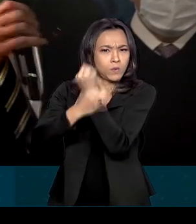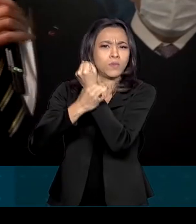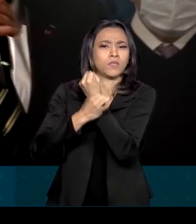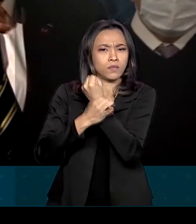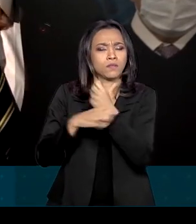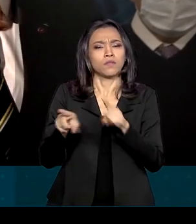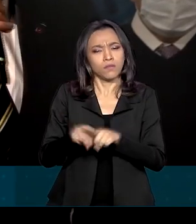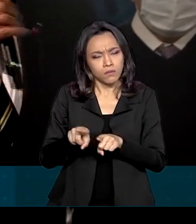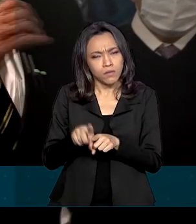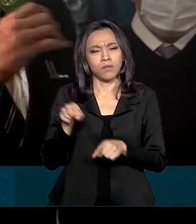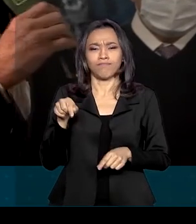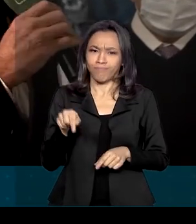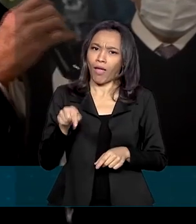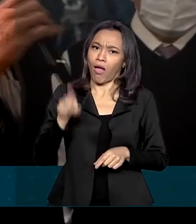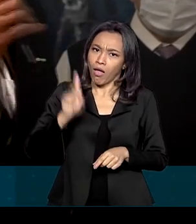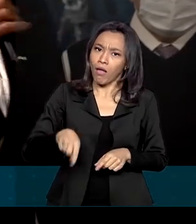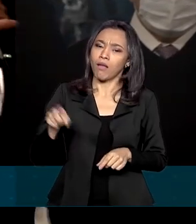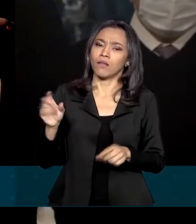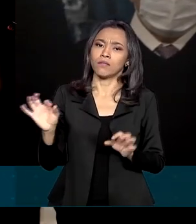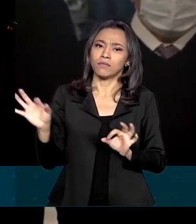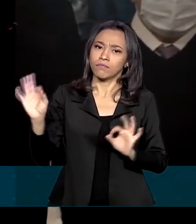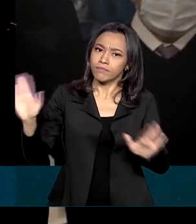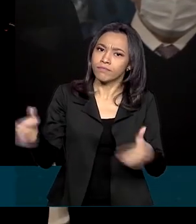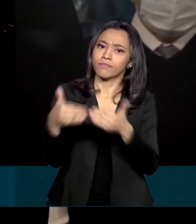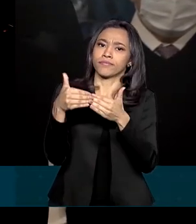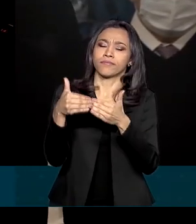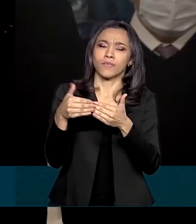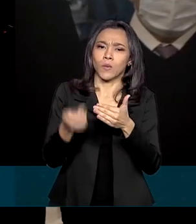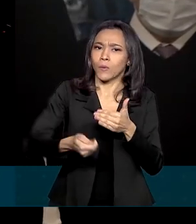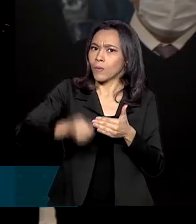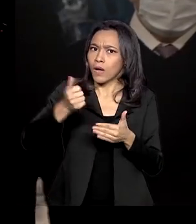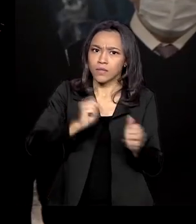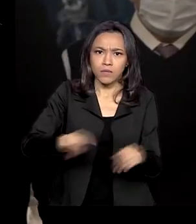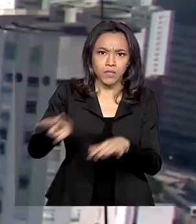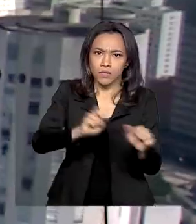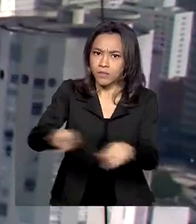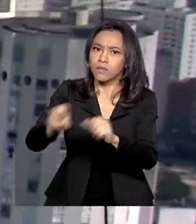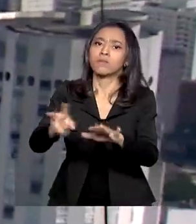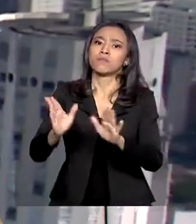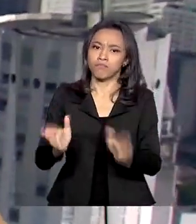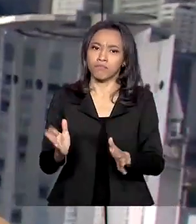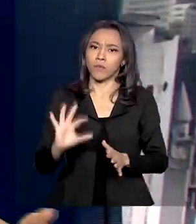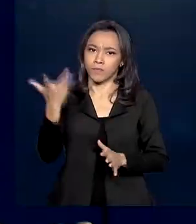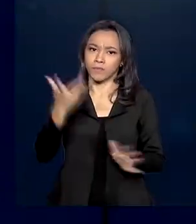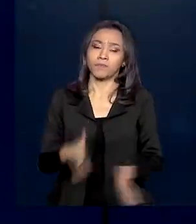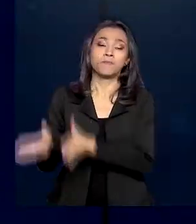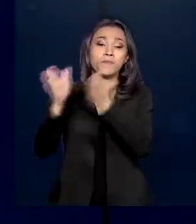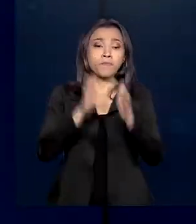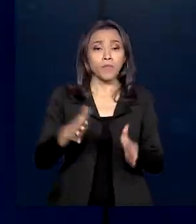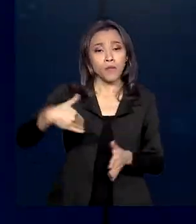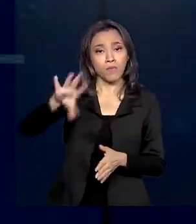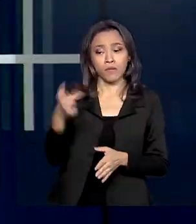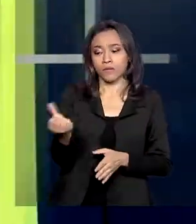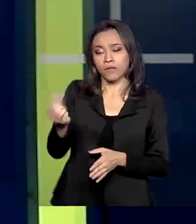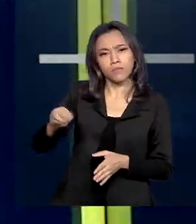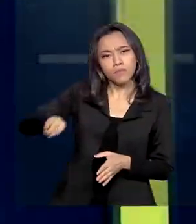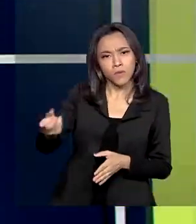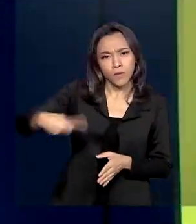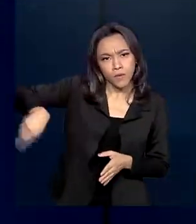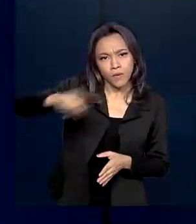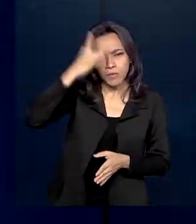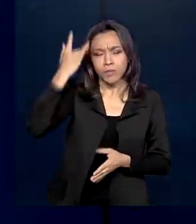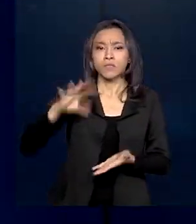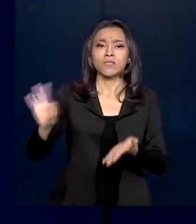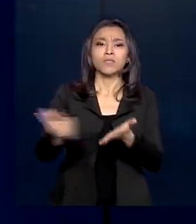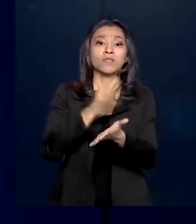a garantia jurídica, são feitos quase que semanalmente. Mais de 6 milhões de inscritos